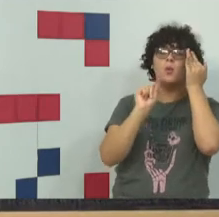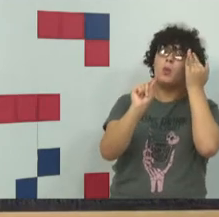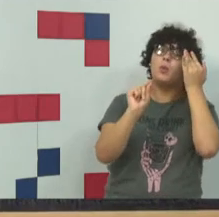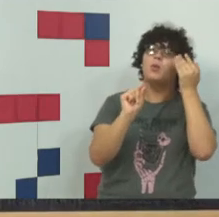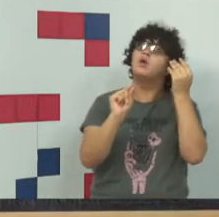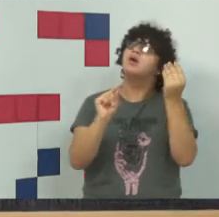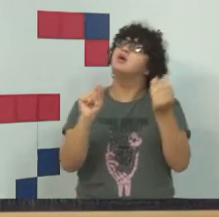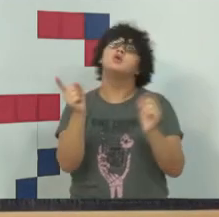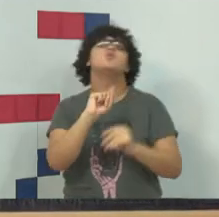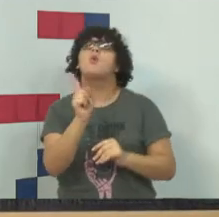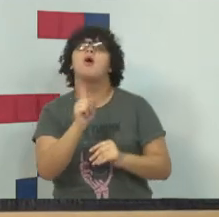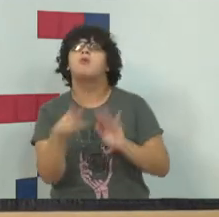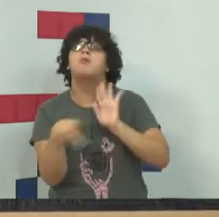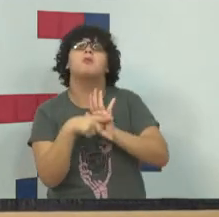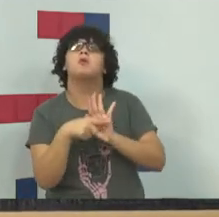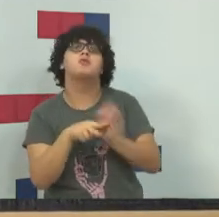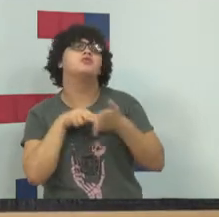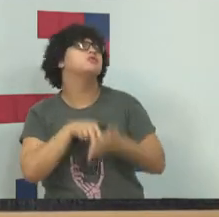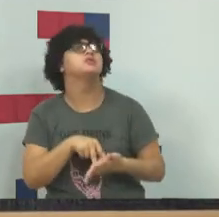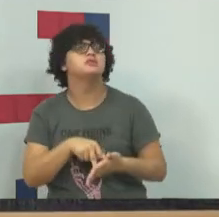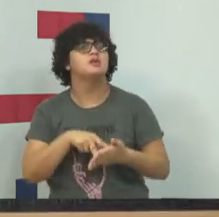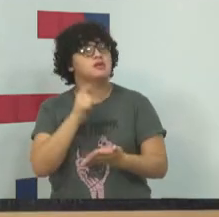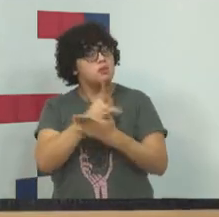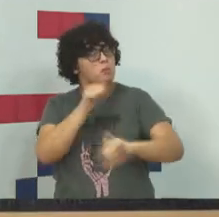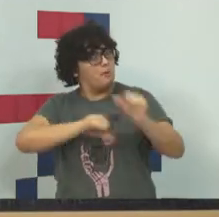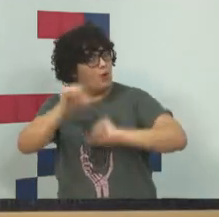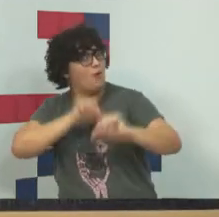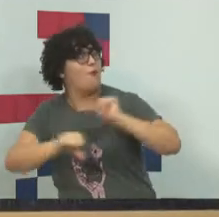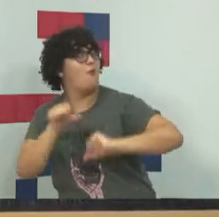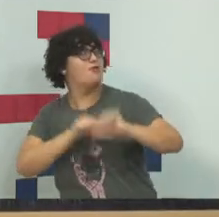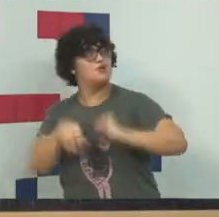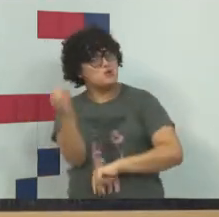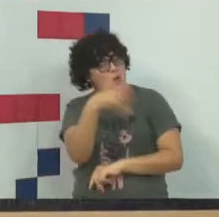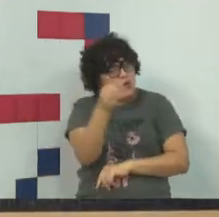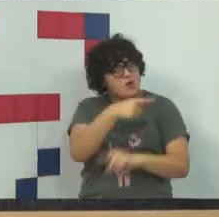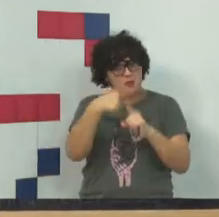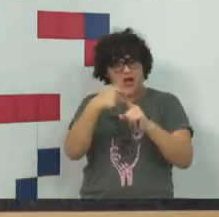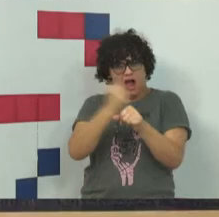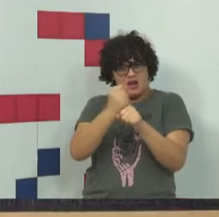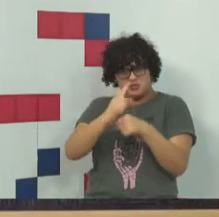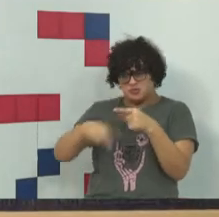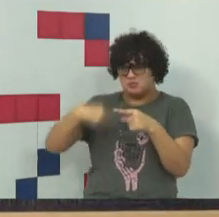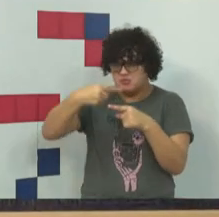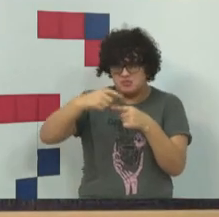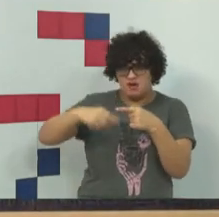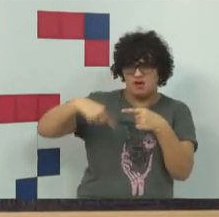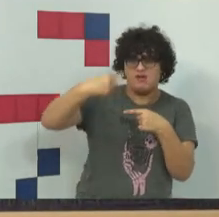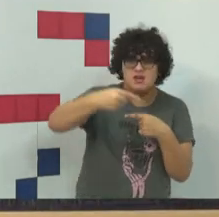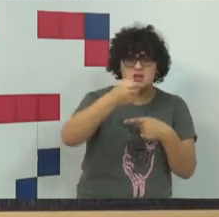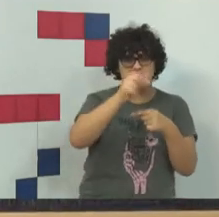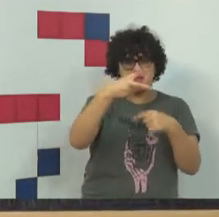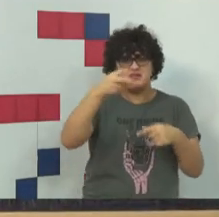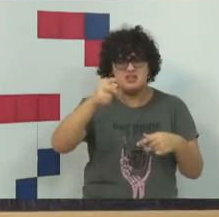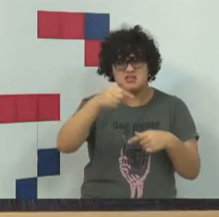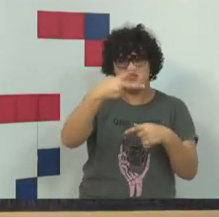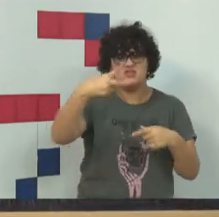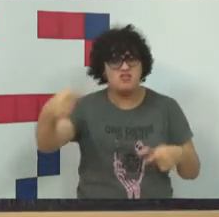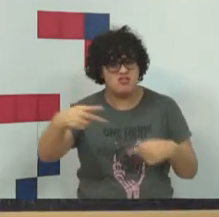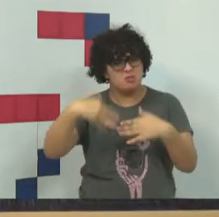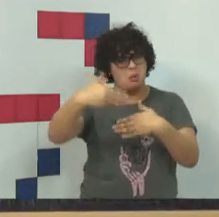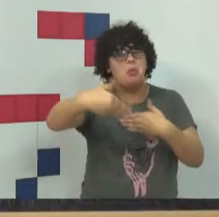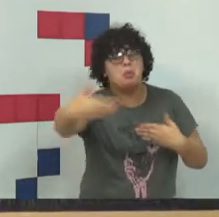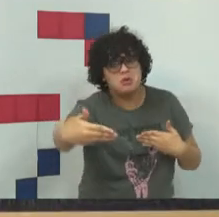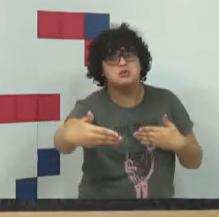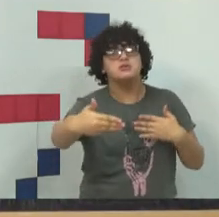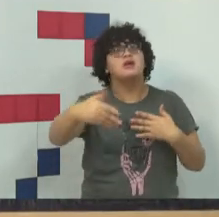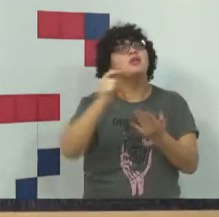são imóveis. Eles vão se atualizando de acordo com a necessidade. E como hoje